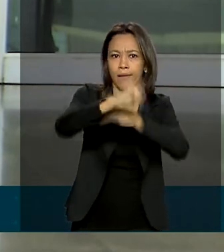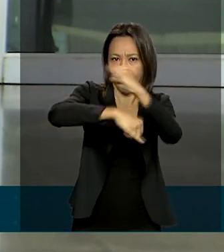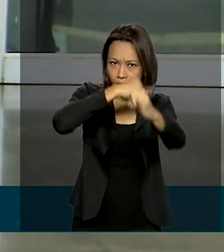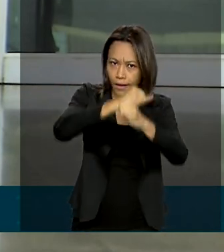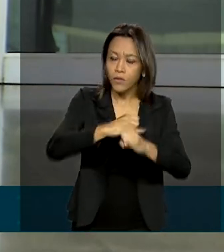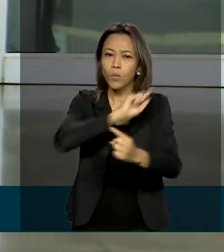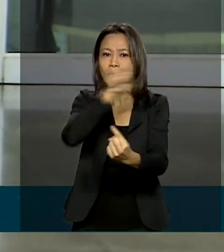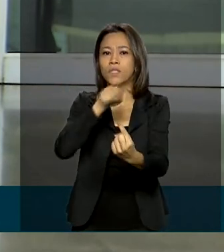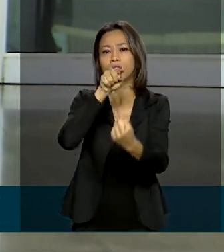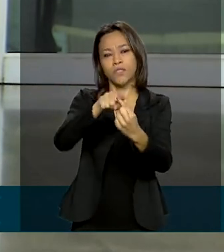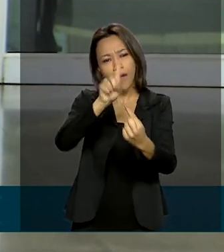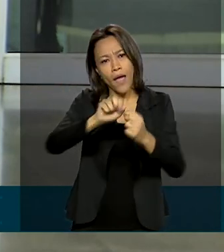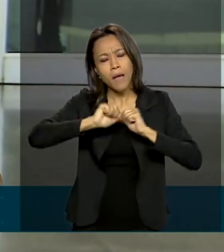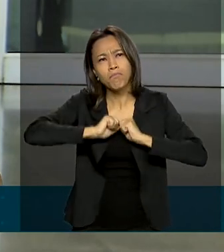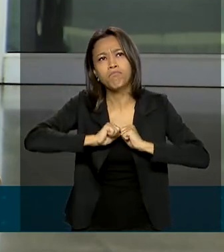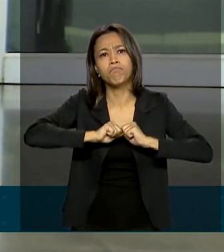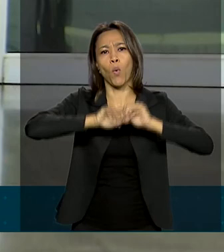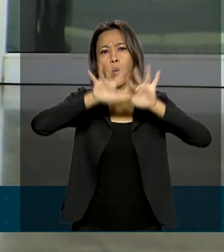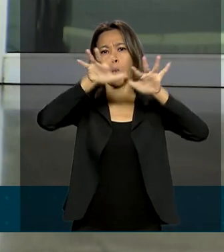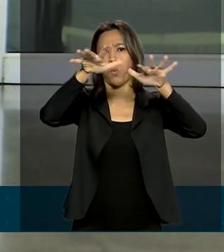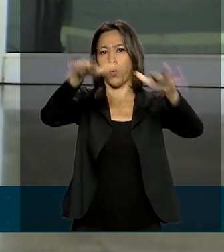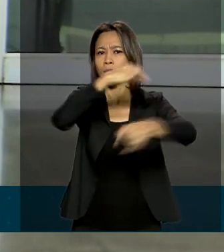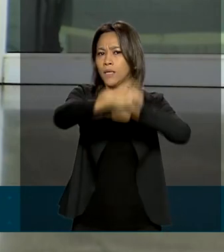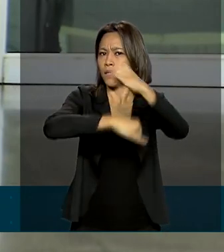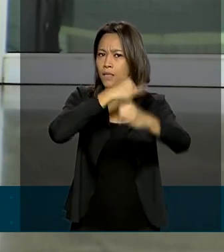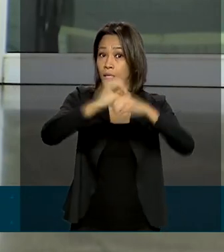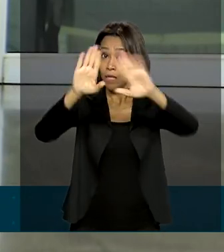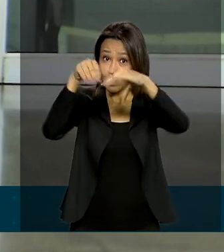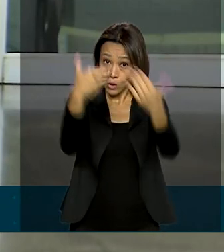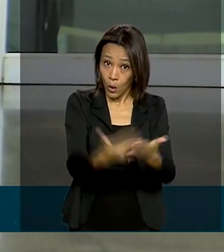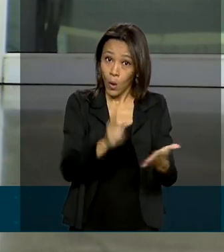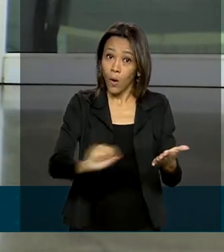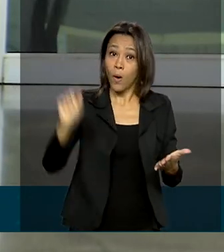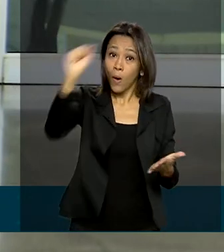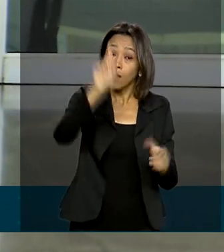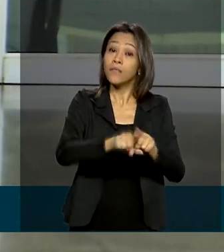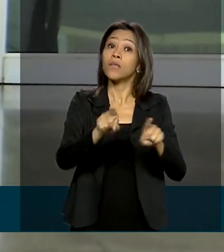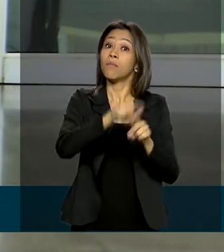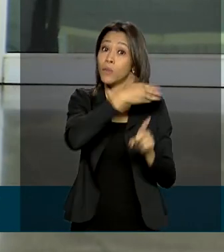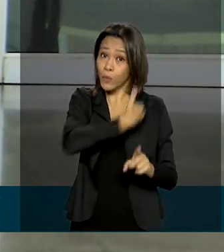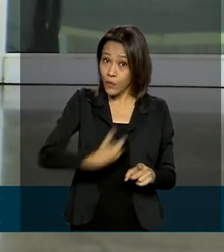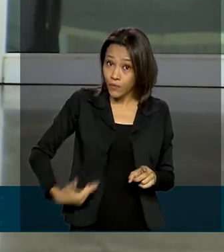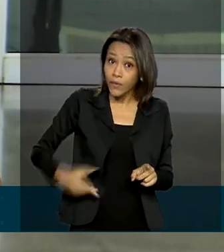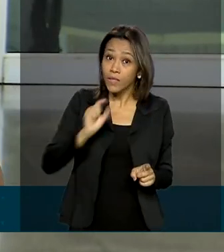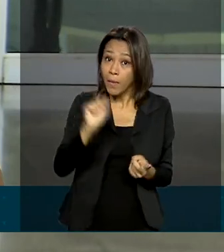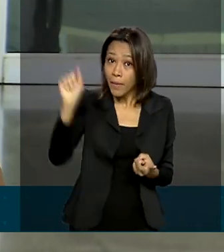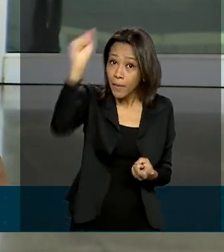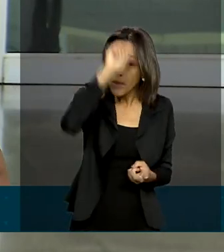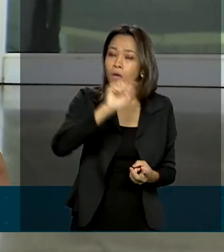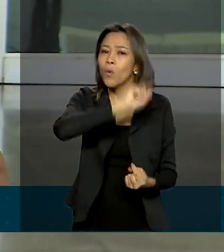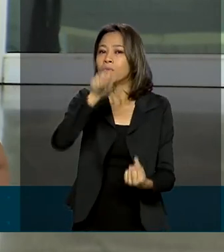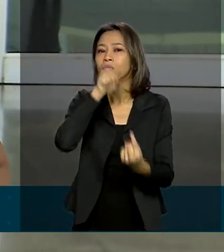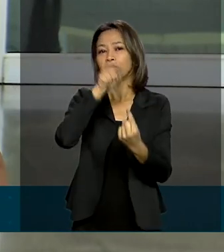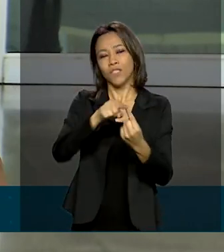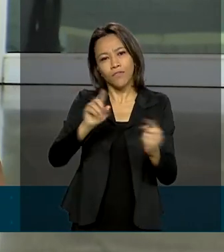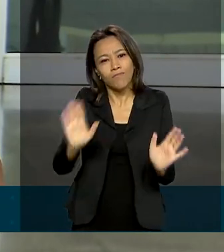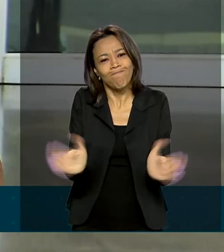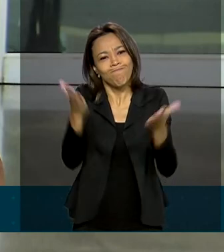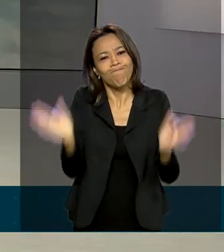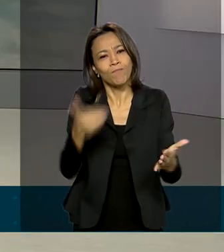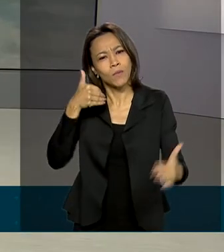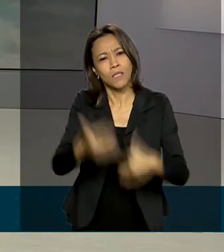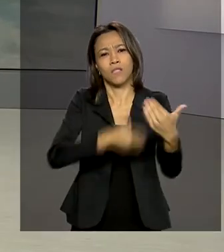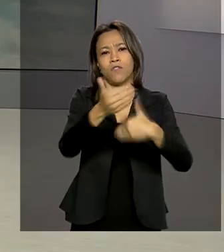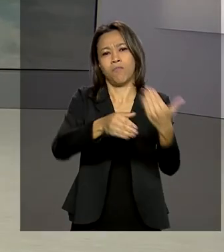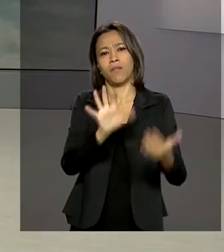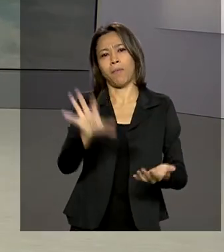é expandir o acesso à conexão nas escolas e nos serviços públicos e, assim, ajudar no desenvolvimento dessa região. Renata.